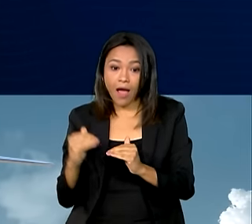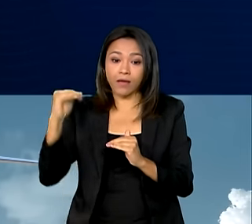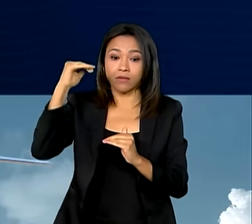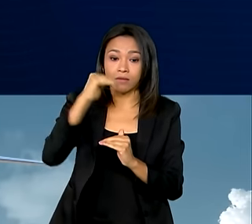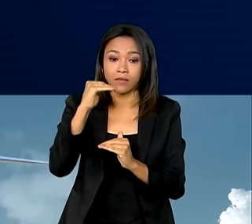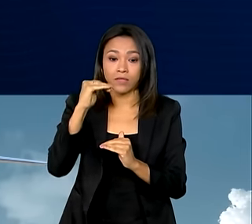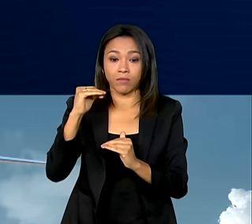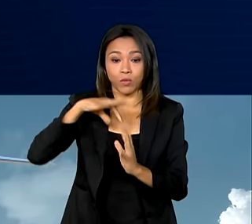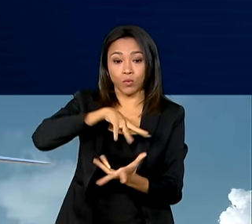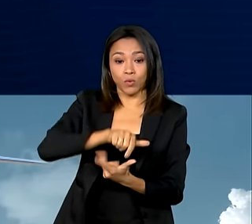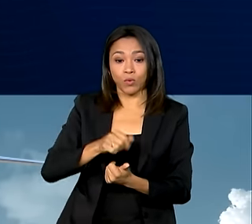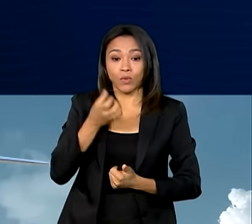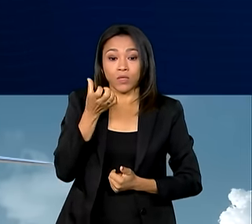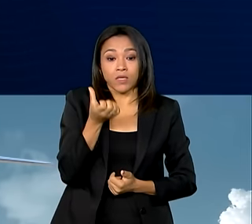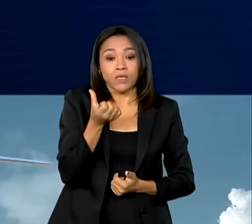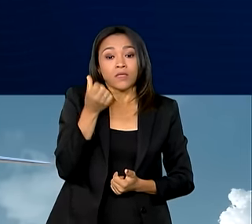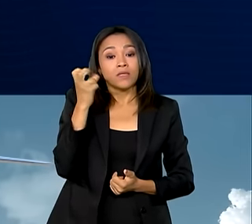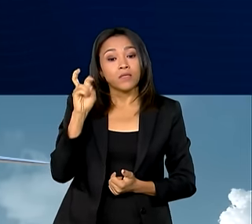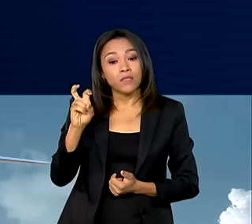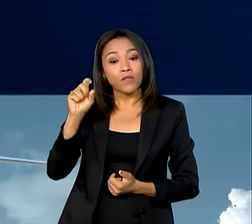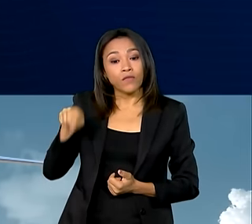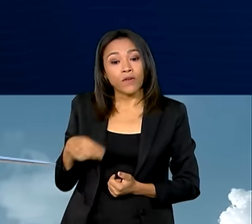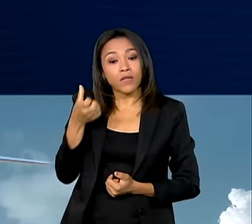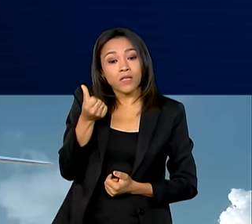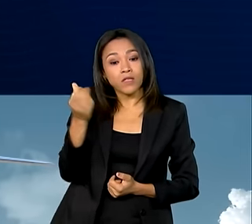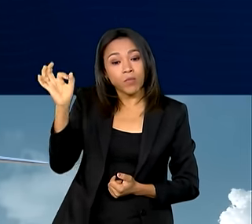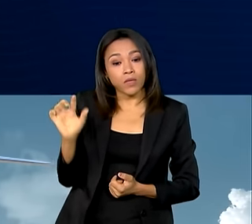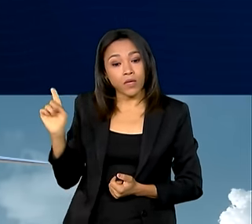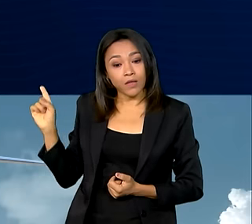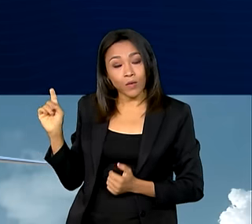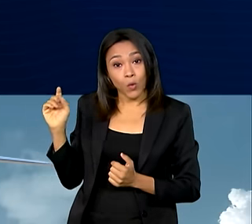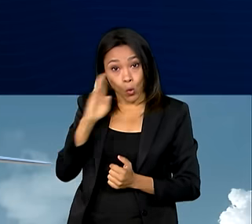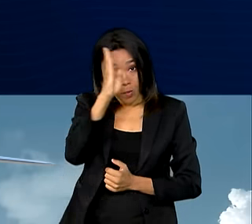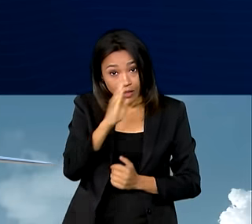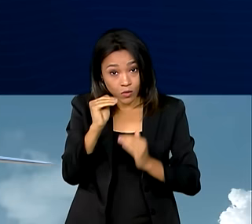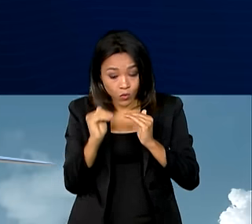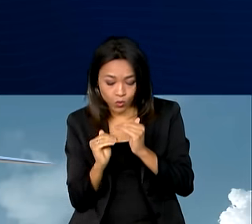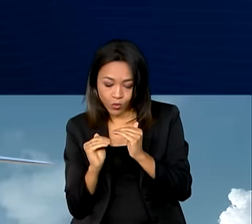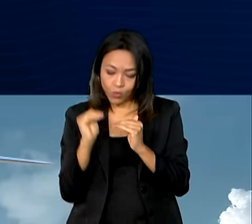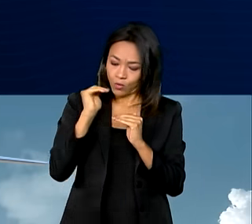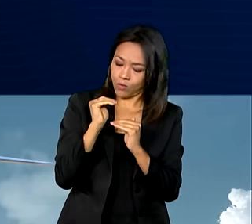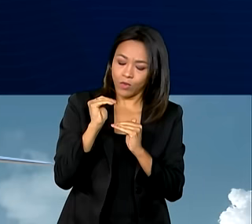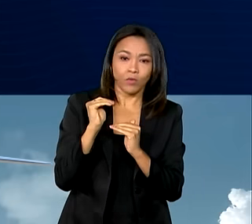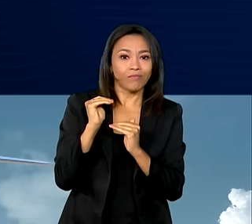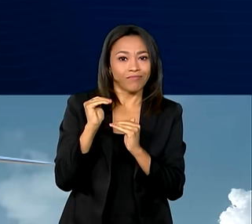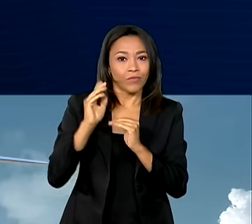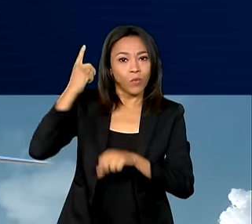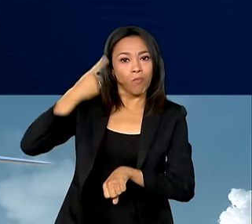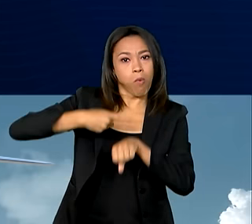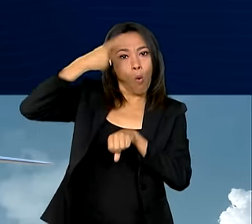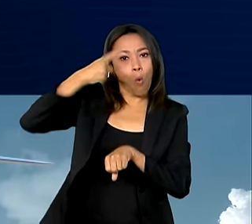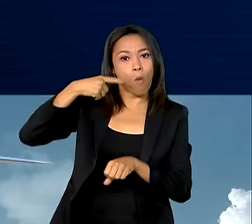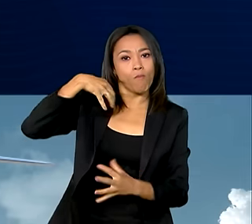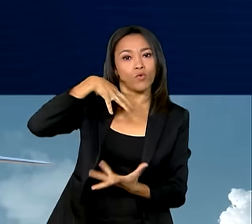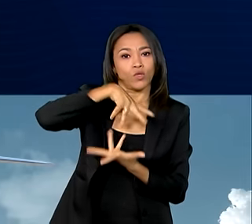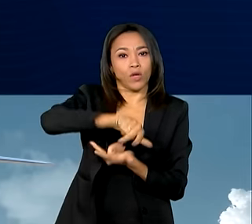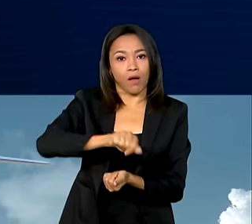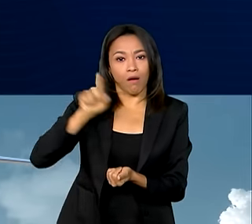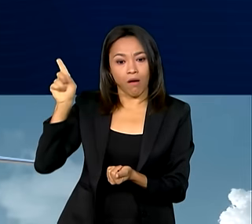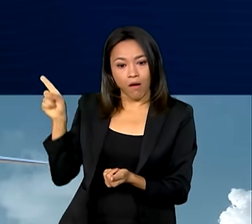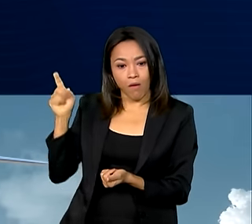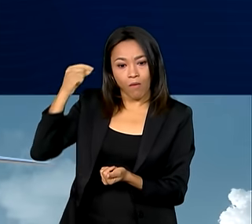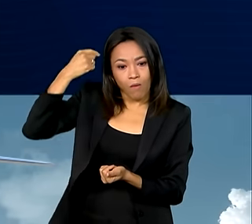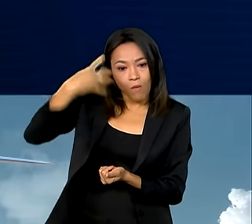5,6%. O que fez o país subir uma posição no ranking mundial, ocupando o quarto maior mercado